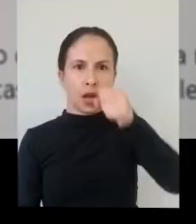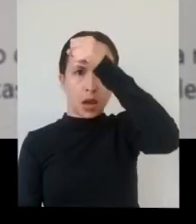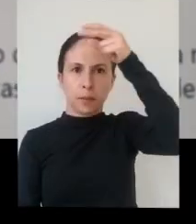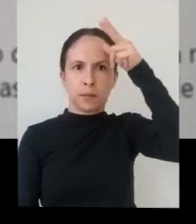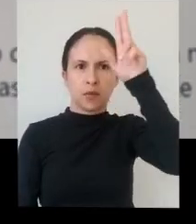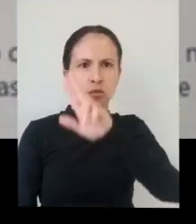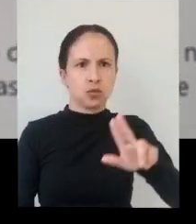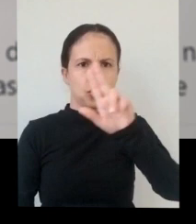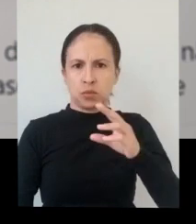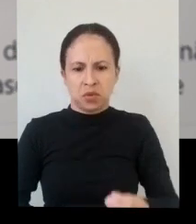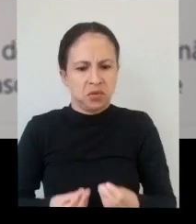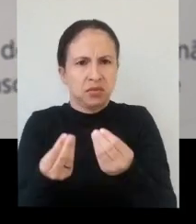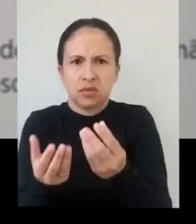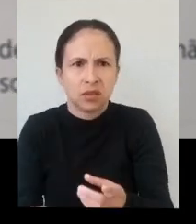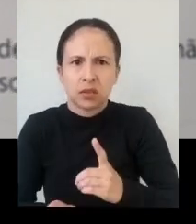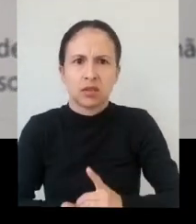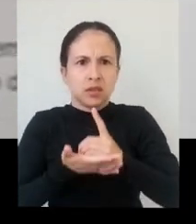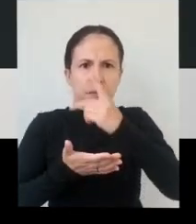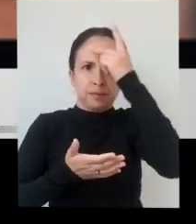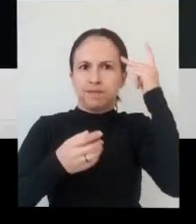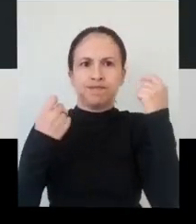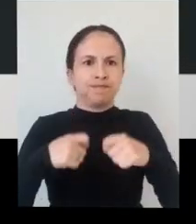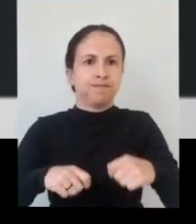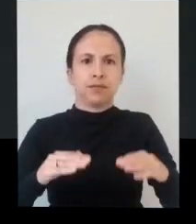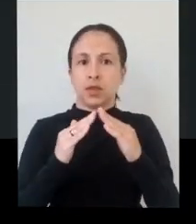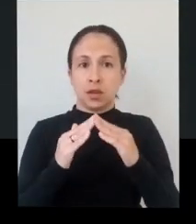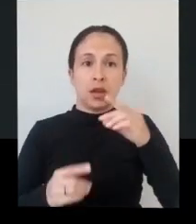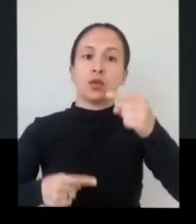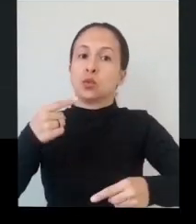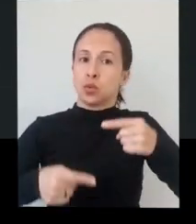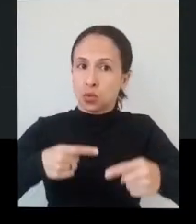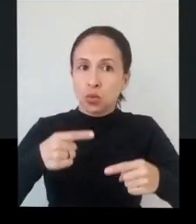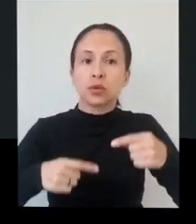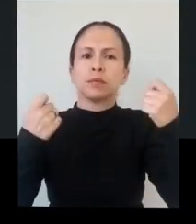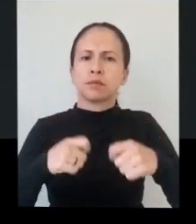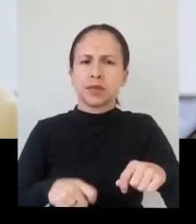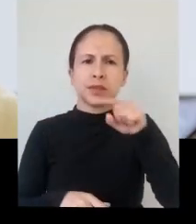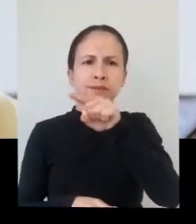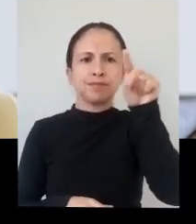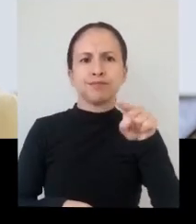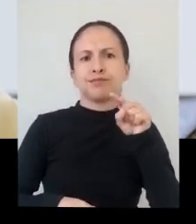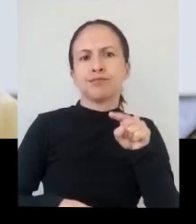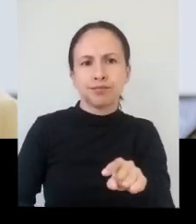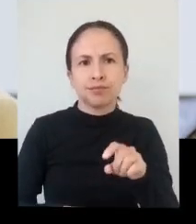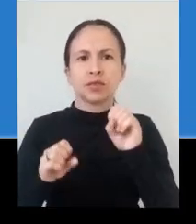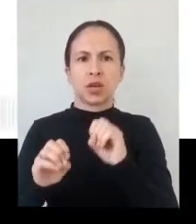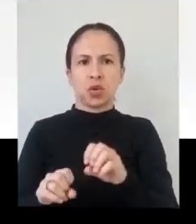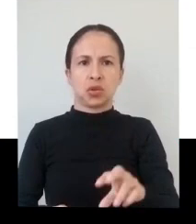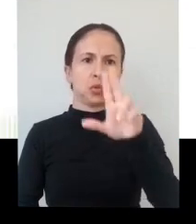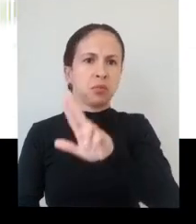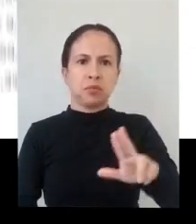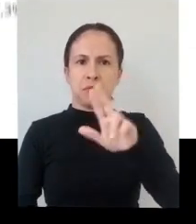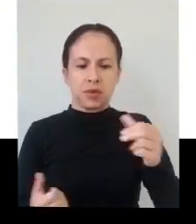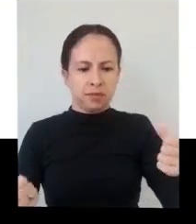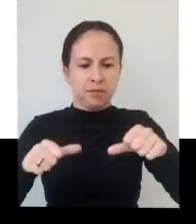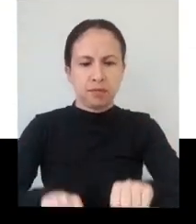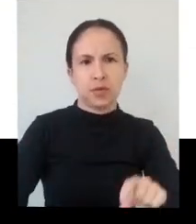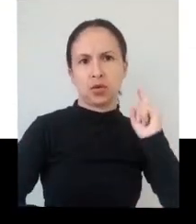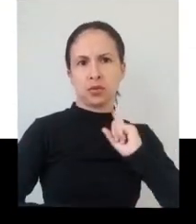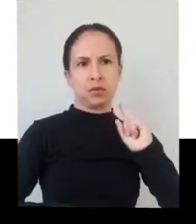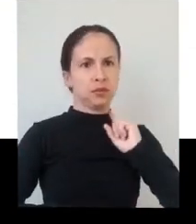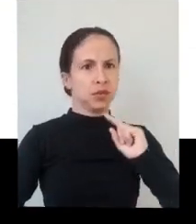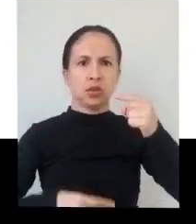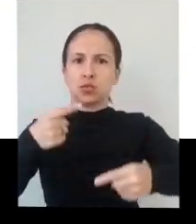A Prefeitura não dá dignidade para quem precisa de uma casa. Isso não merece ser debatido? O ensino dos nossos